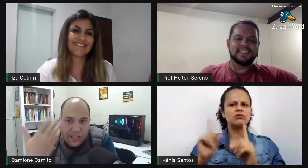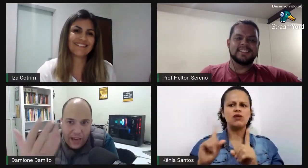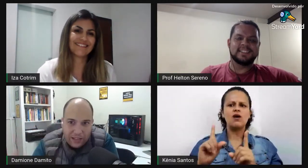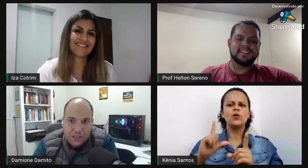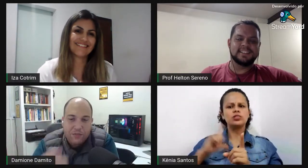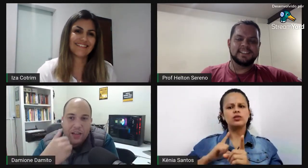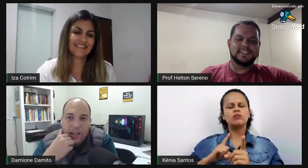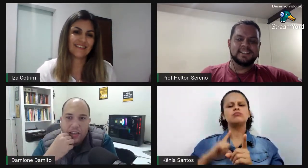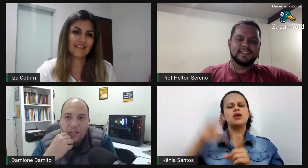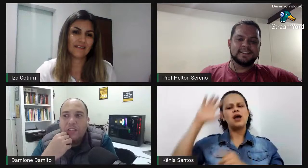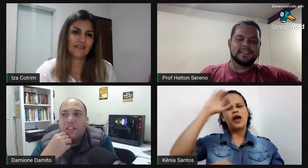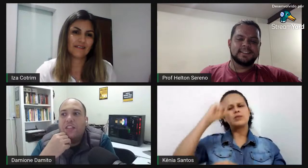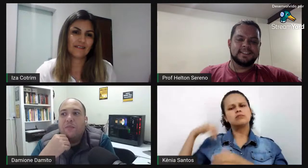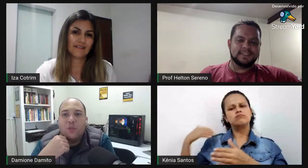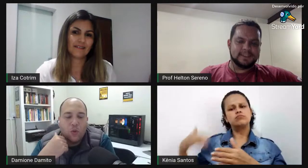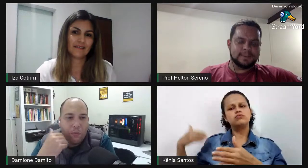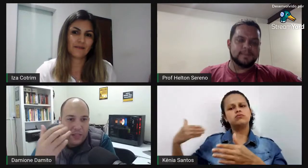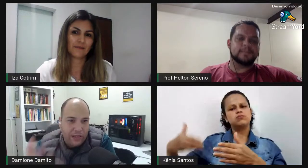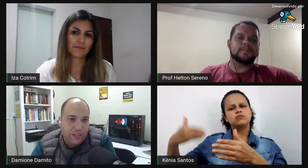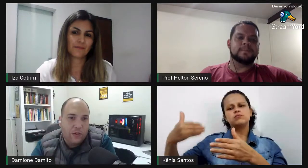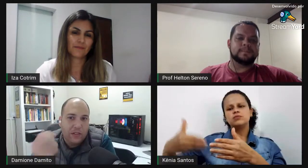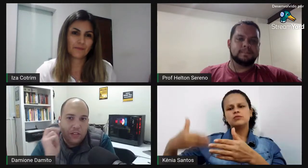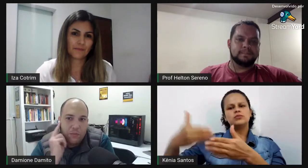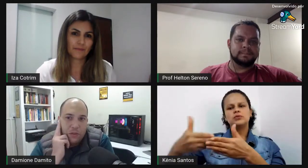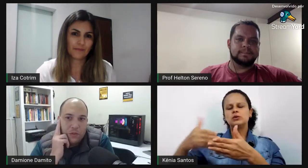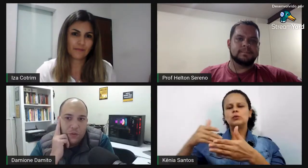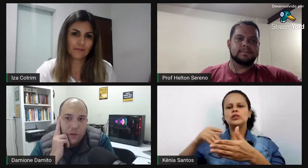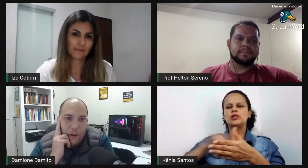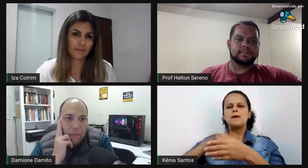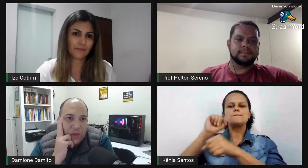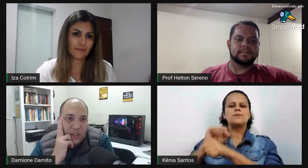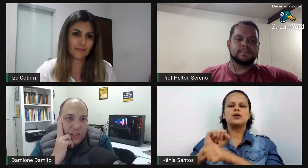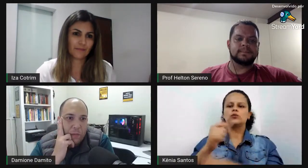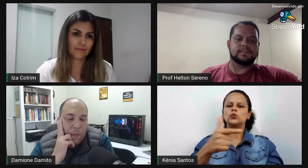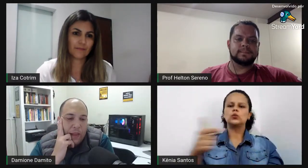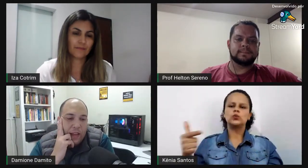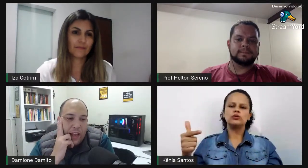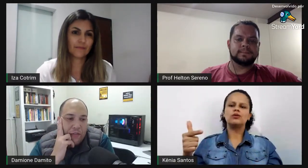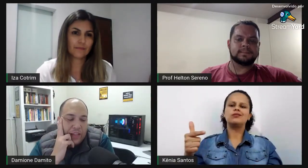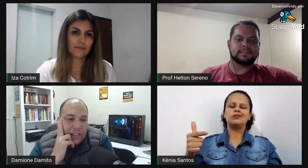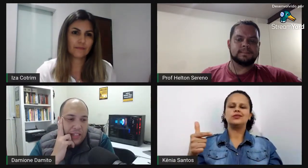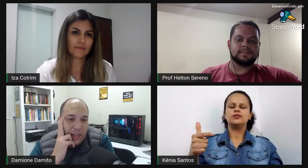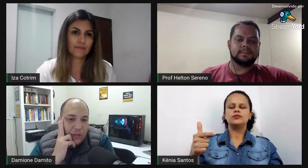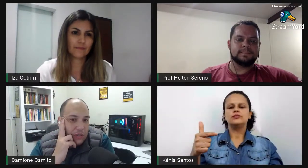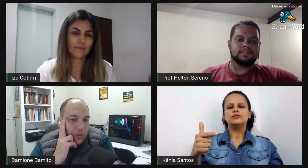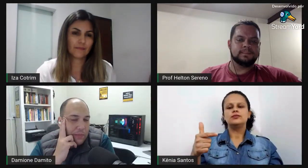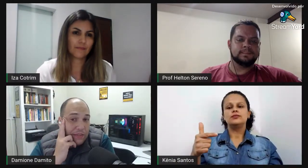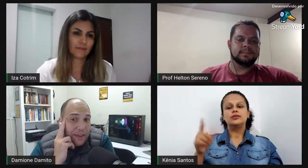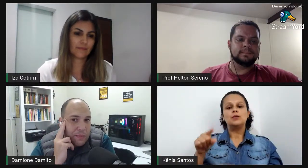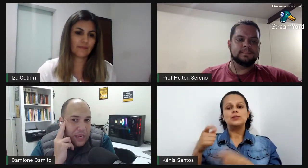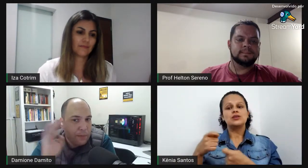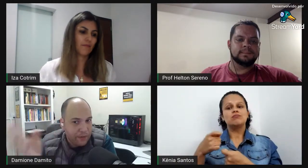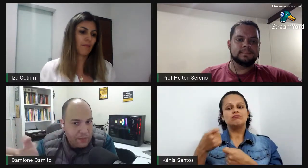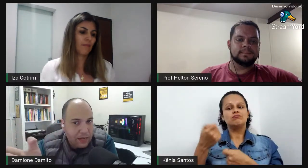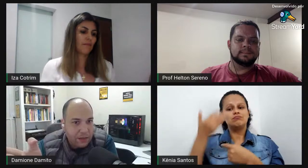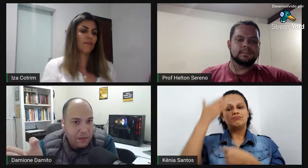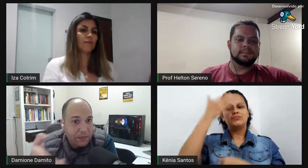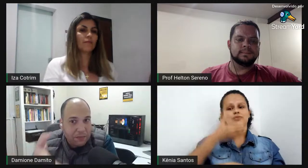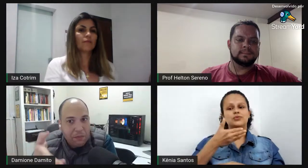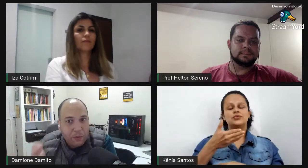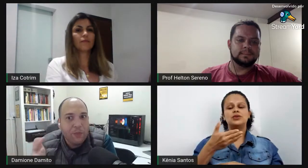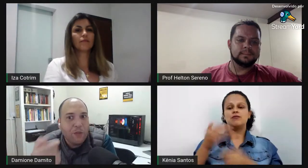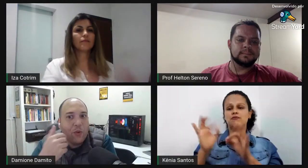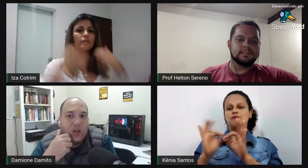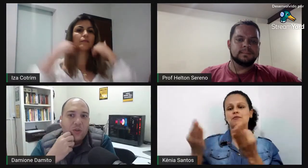habilidades diferentes nós adquirimos competência durante esse período e é importante evidenciar isso não só para a família para a família